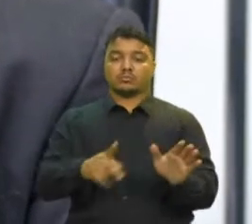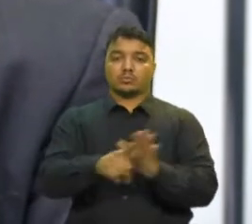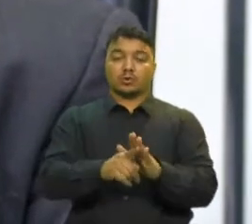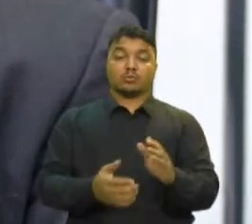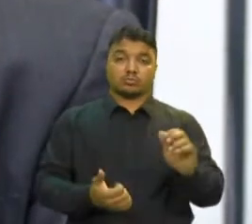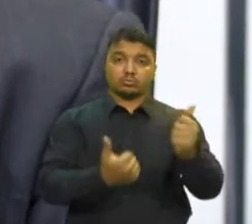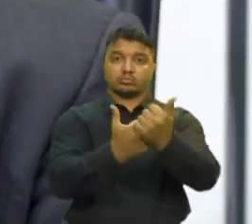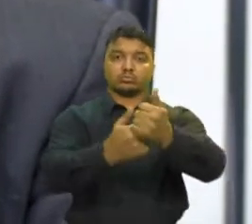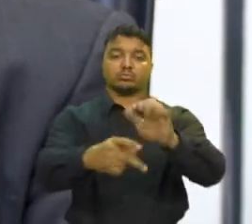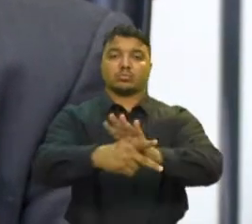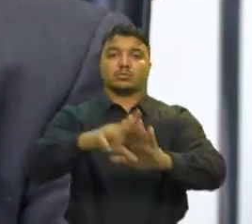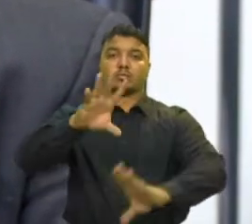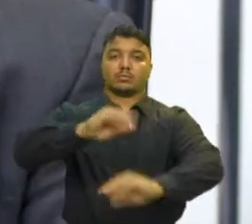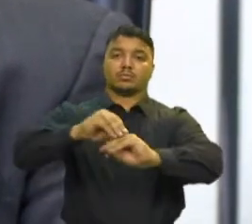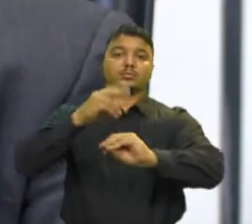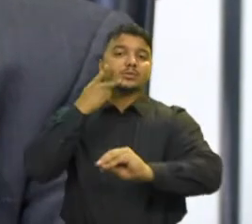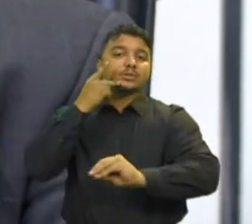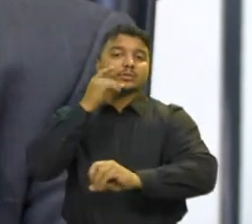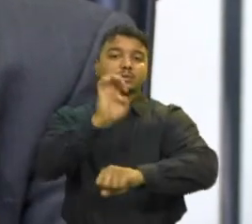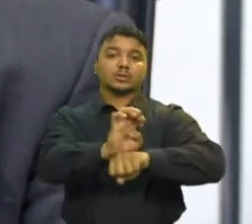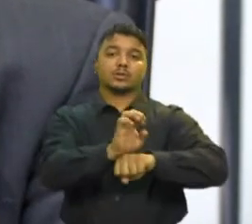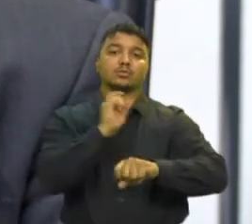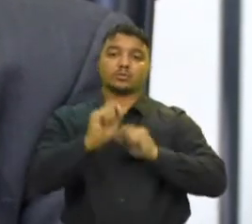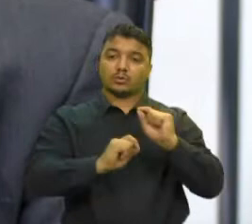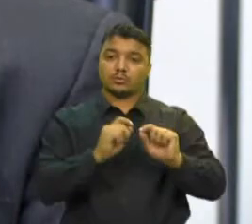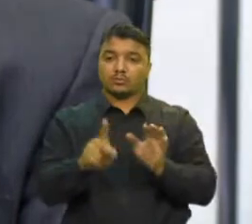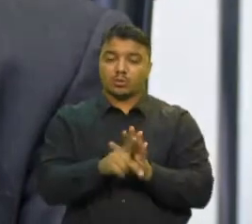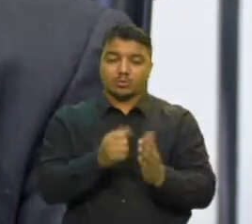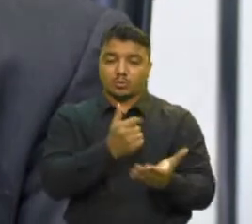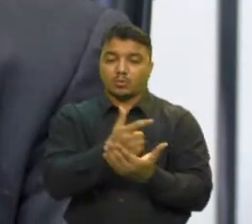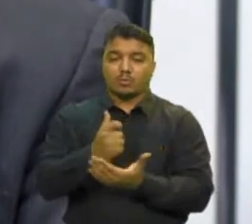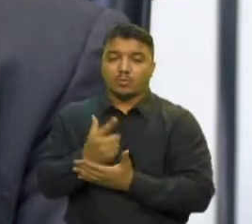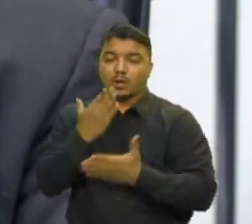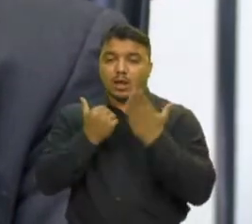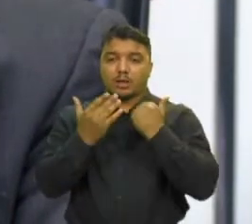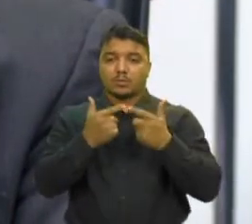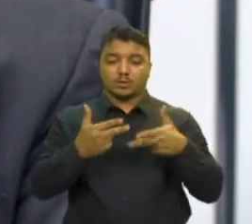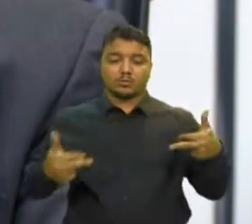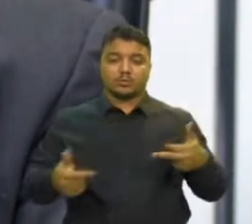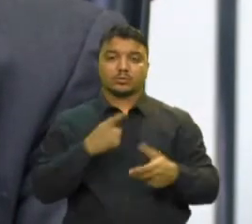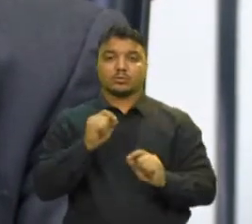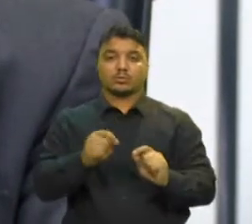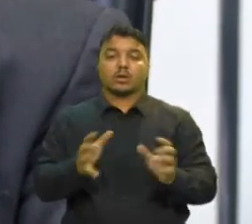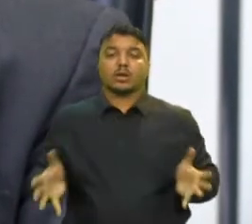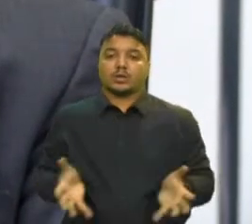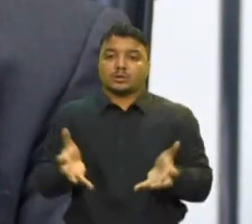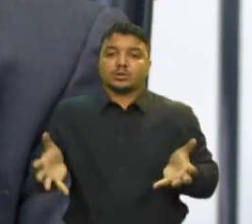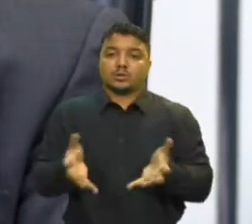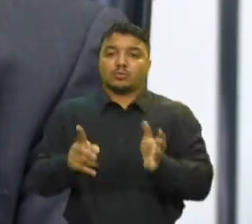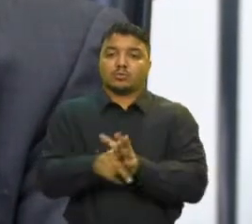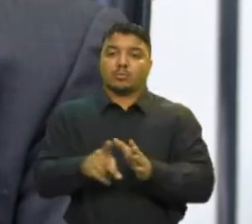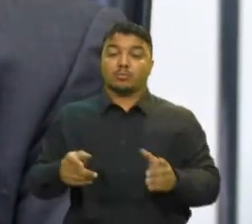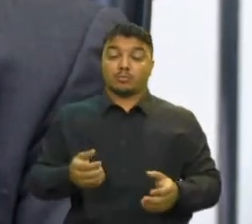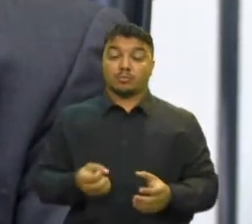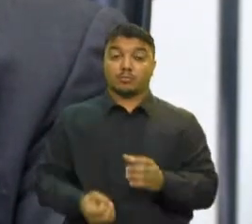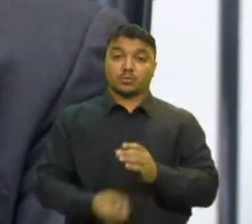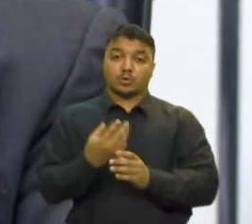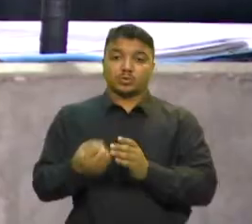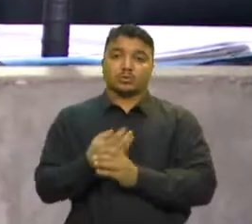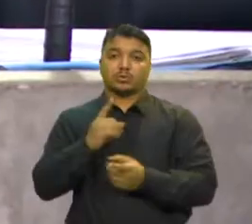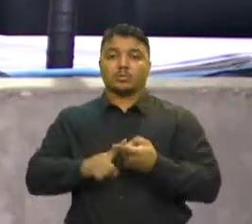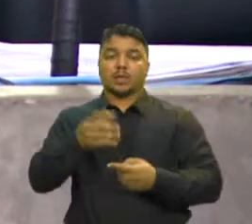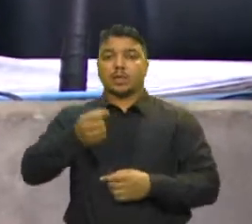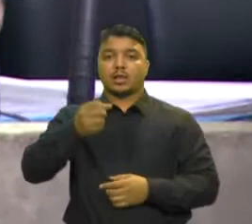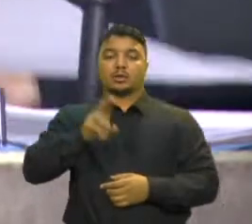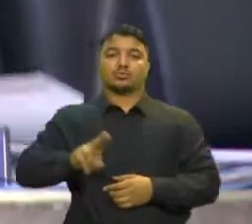de complementação estadual ao programa de aquisição de alimentos modalidade incentivo à produção e ao consumo de leite